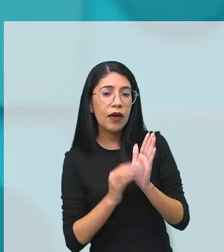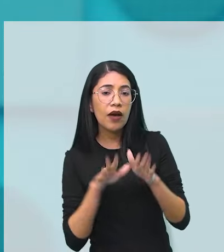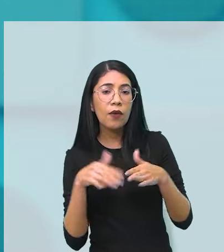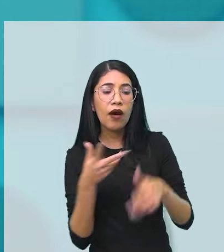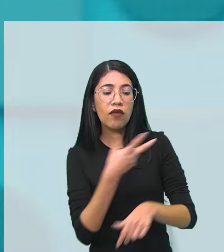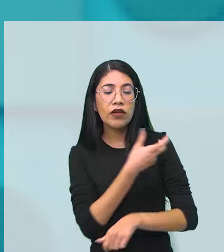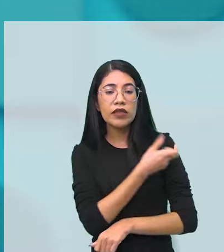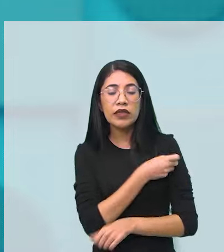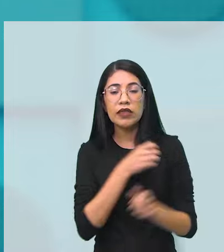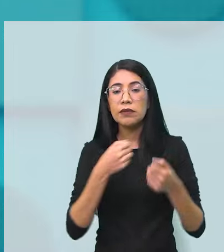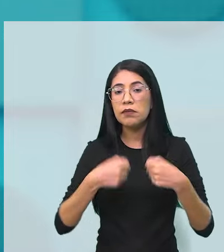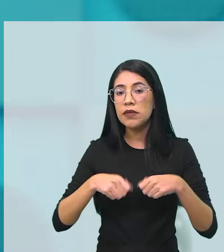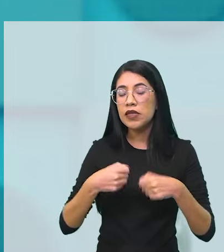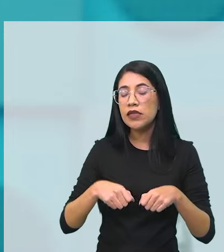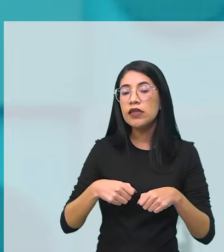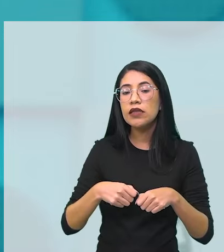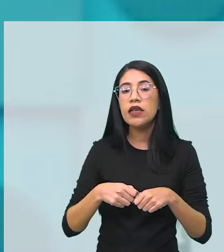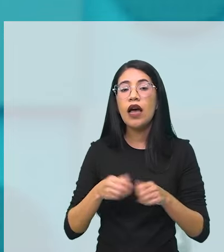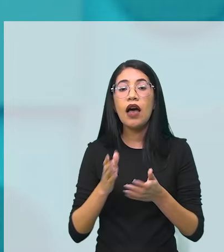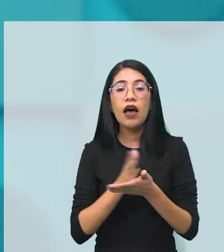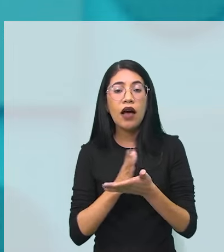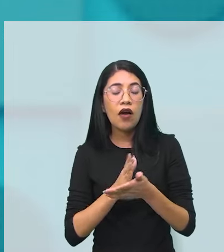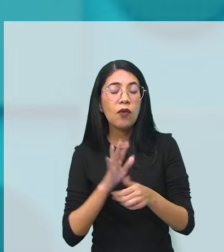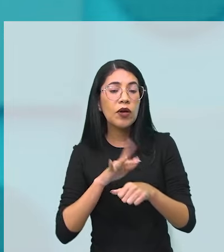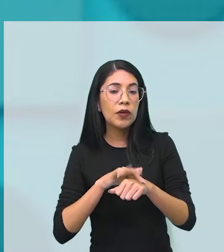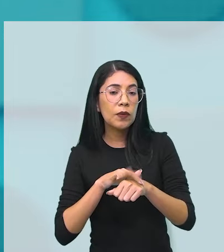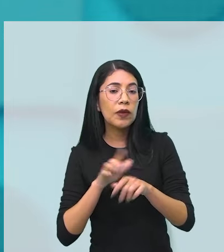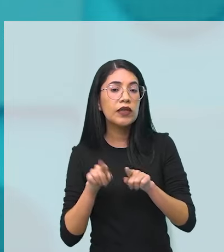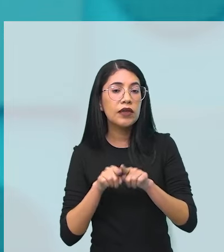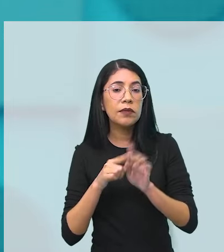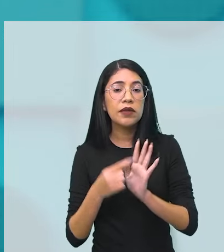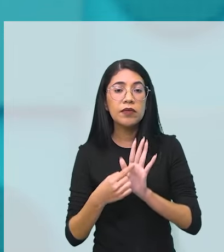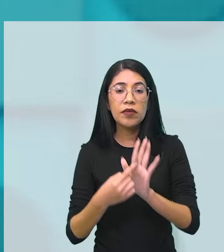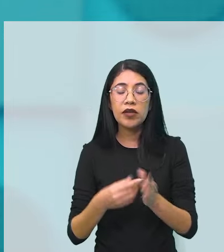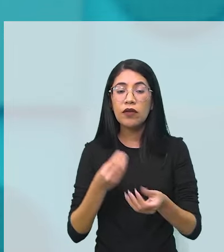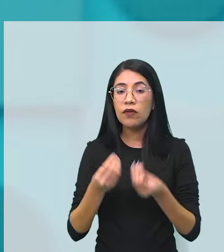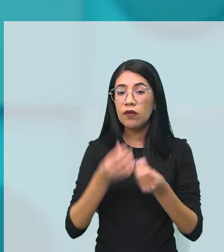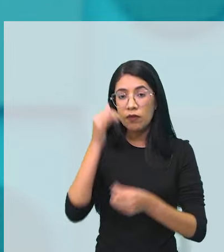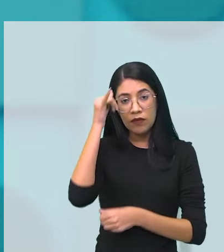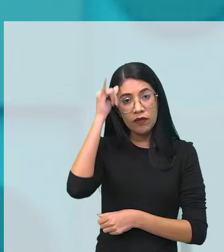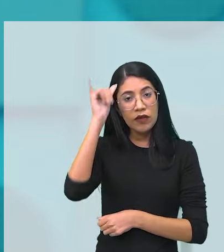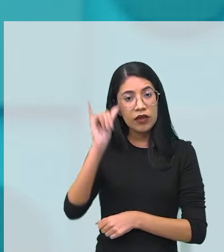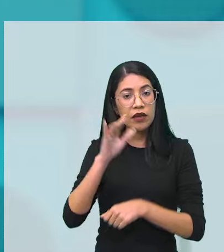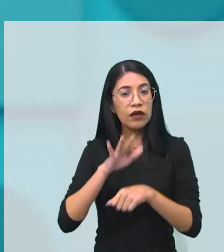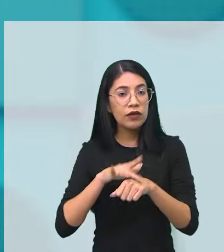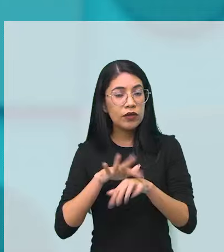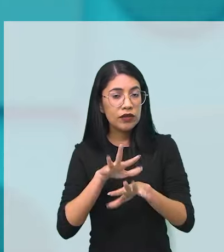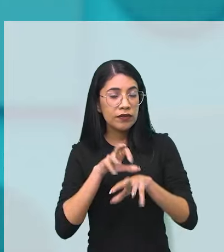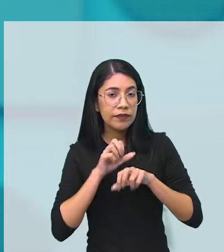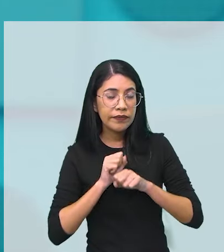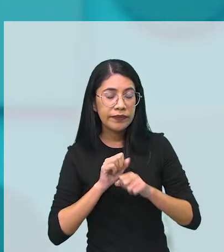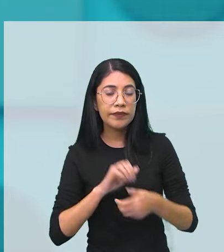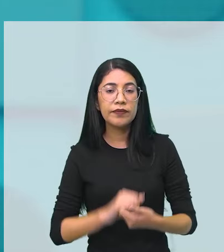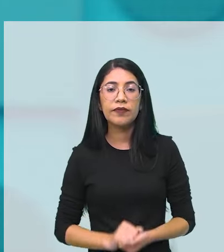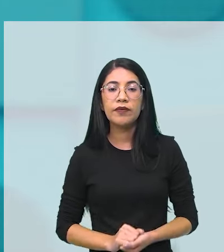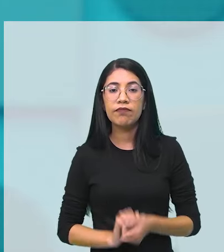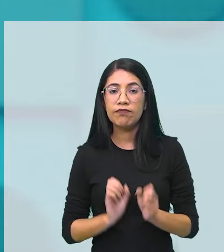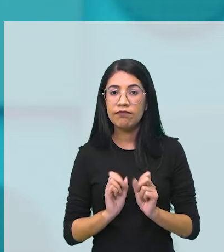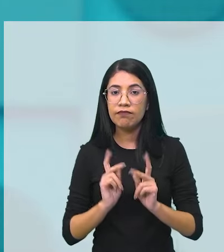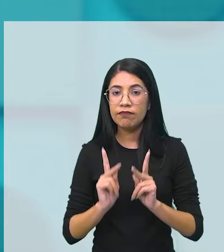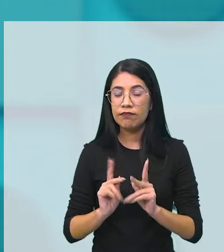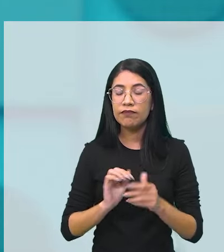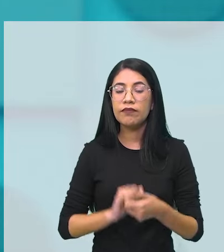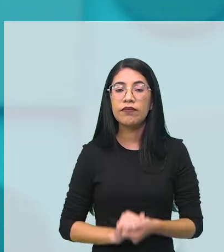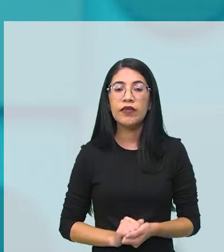Aí, ele cita algumas vacinas, porque ele fala de algumas doenças. E como prevenir essas doenças. Certo,